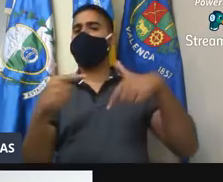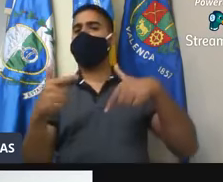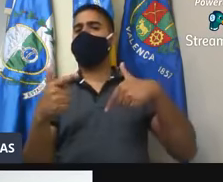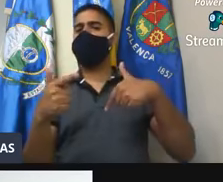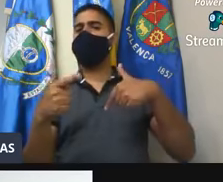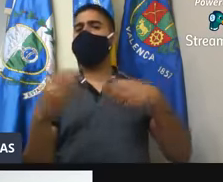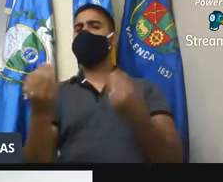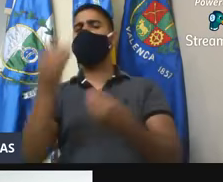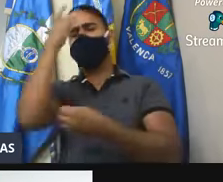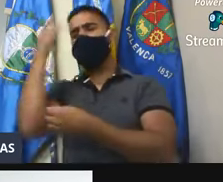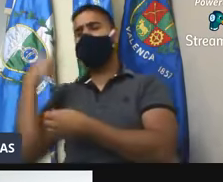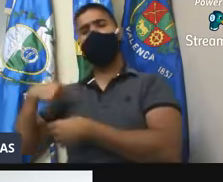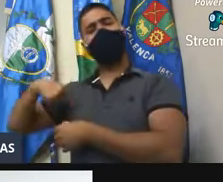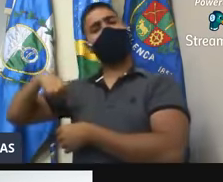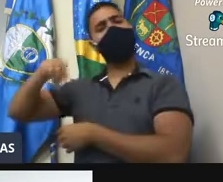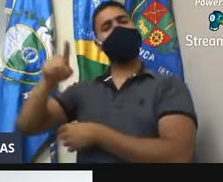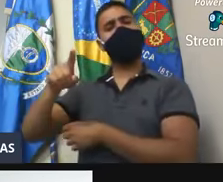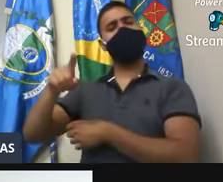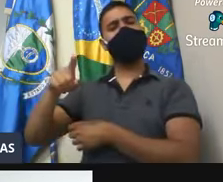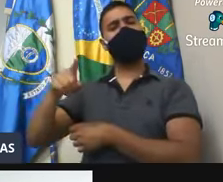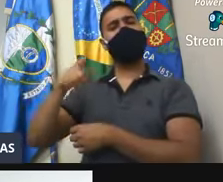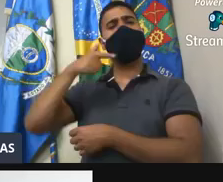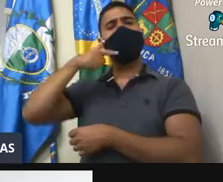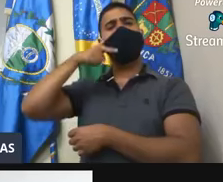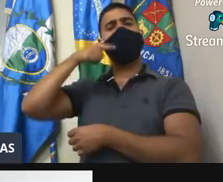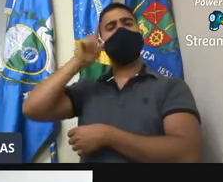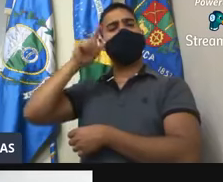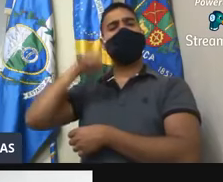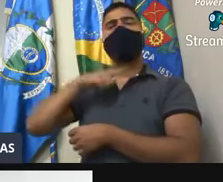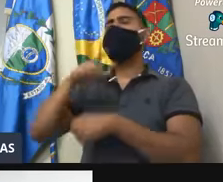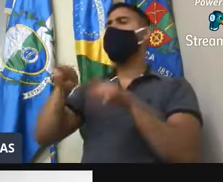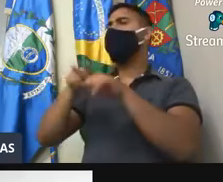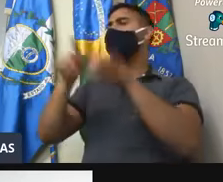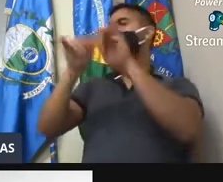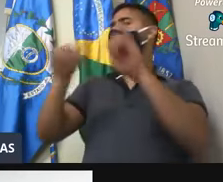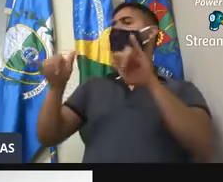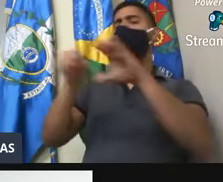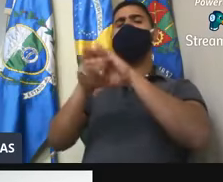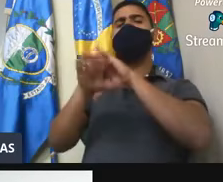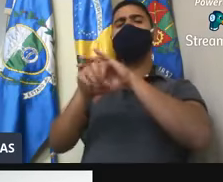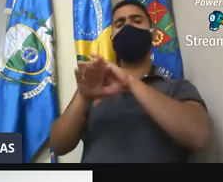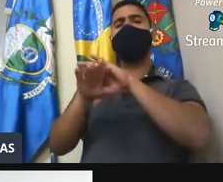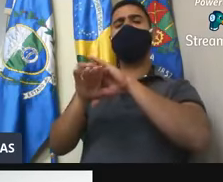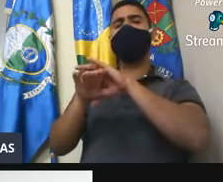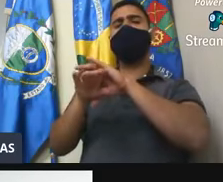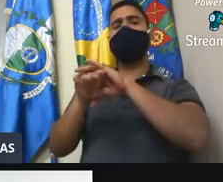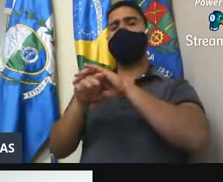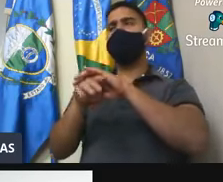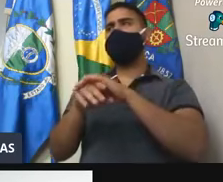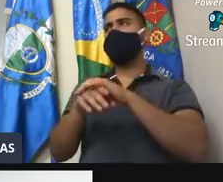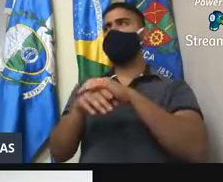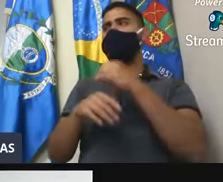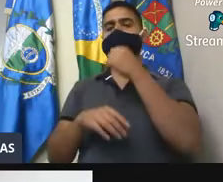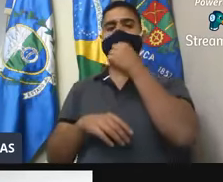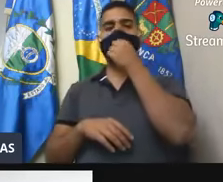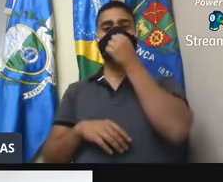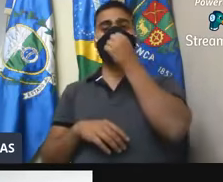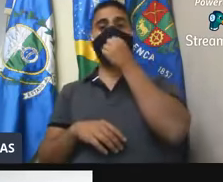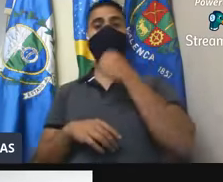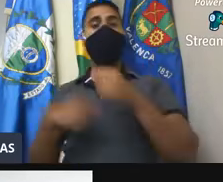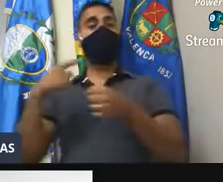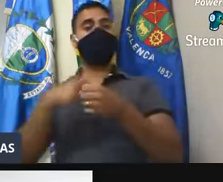atendimento do Covid? Ontem, notícia do Globo, né, a nossa região, nossa cidade, é uma cidade que está bem